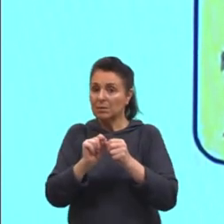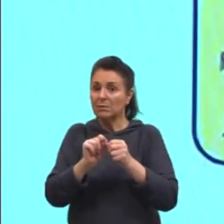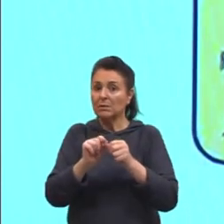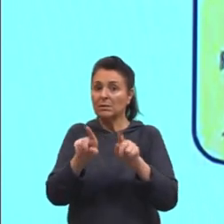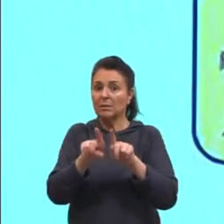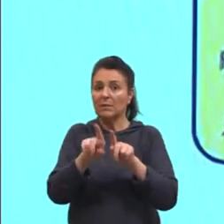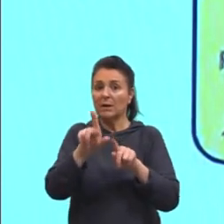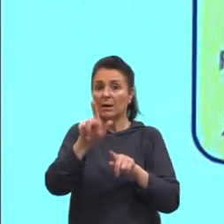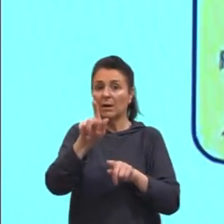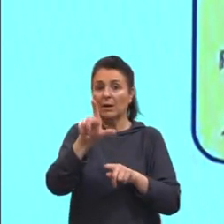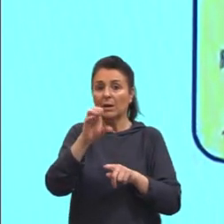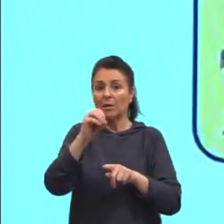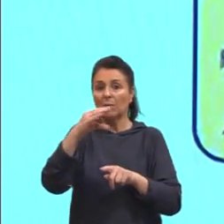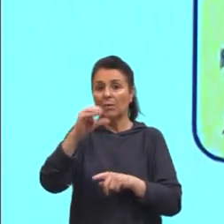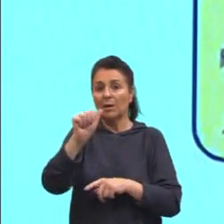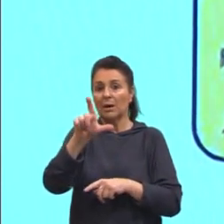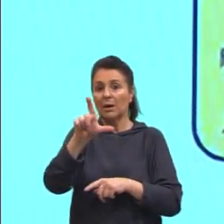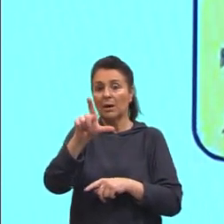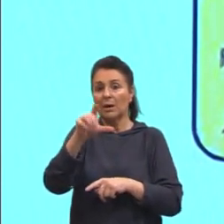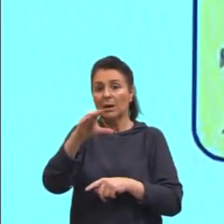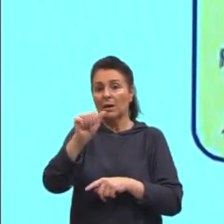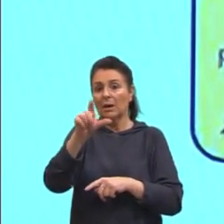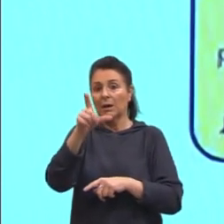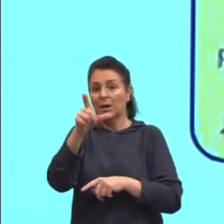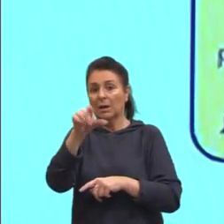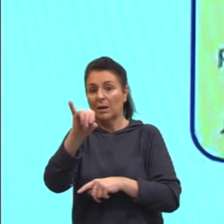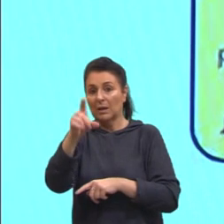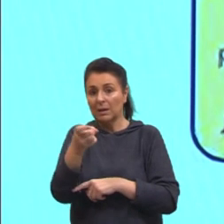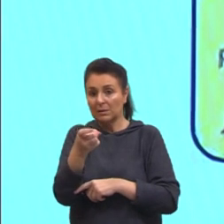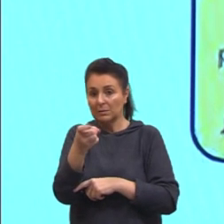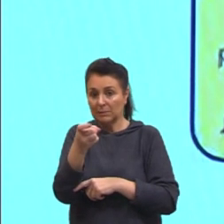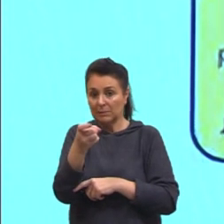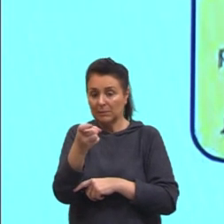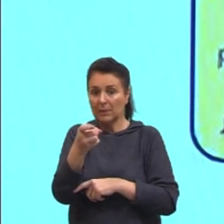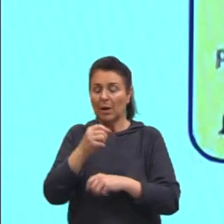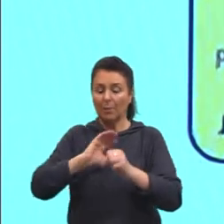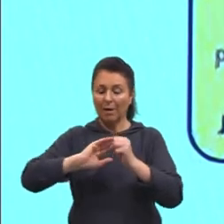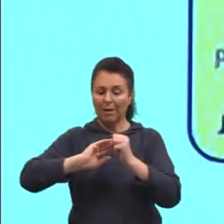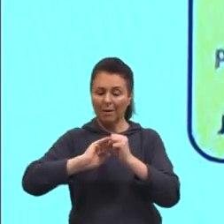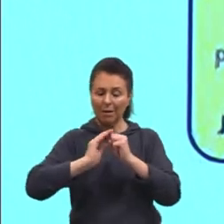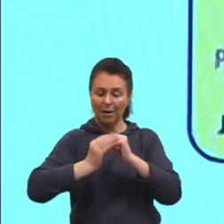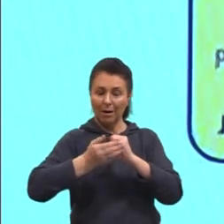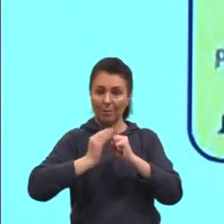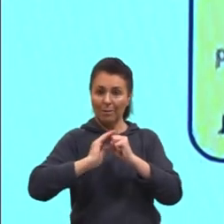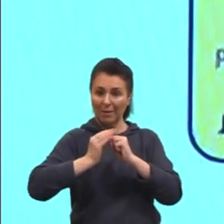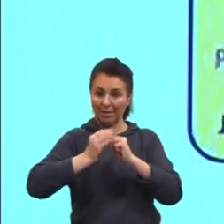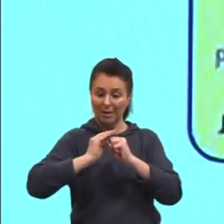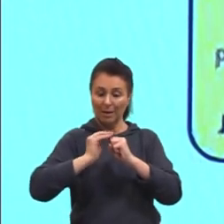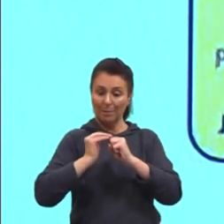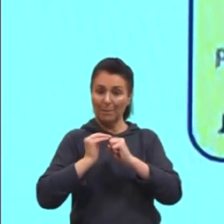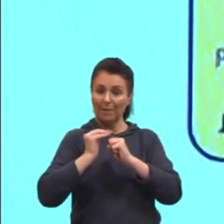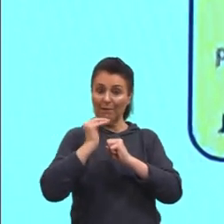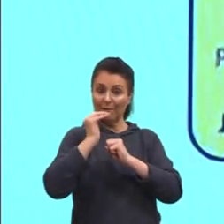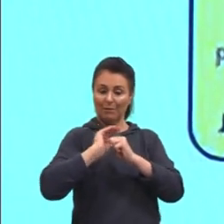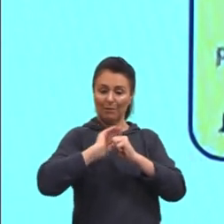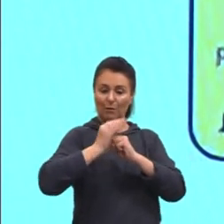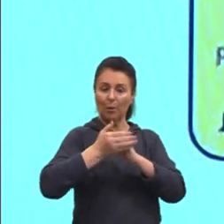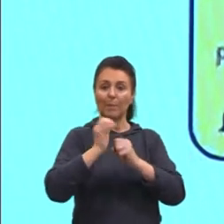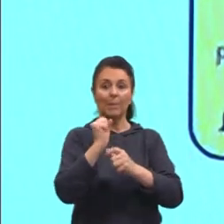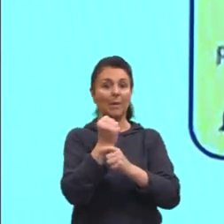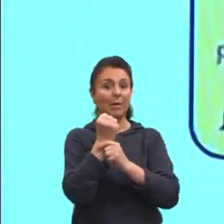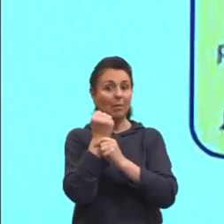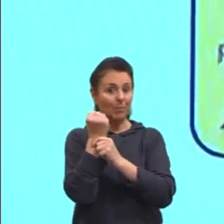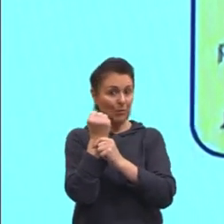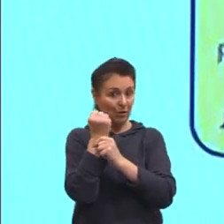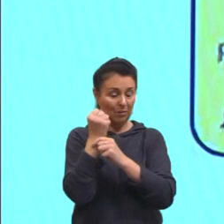Glicocálise para reconhecimento celular. Então, glicocálise é uma camadinha que fica mais externo, que vai tanto proteger ali a